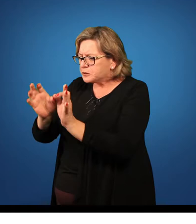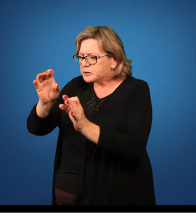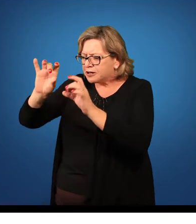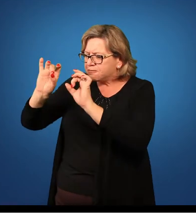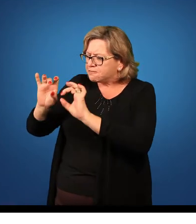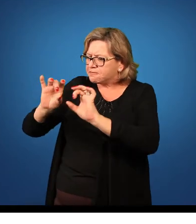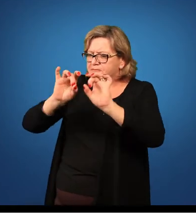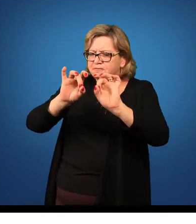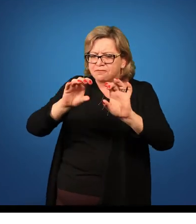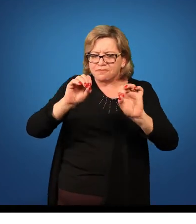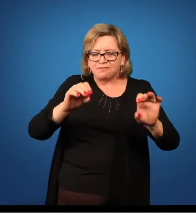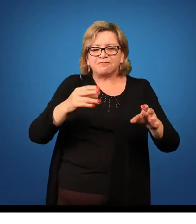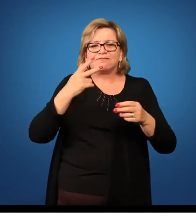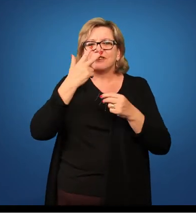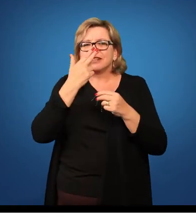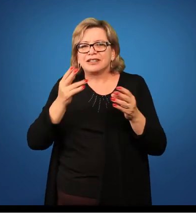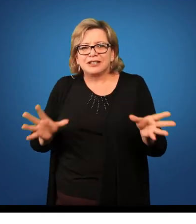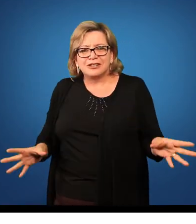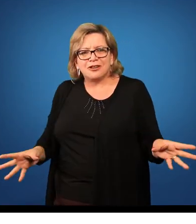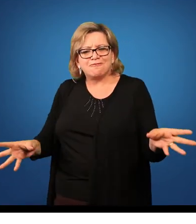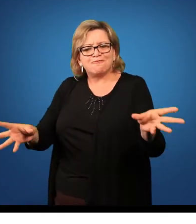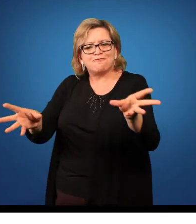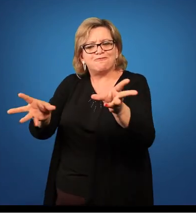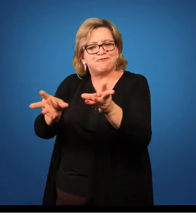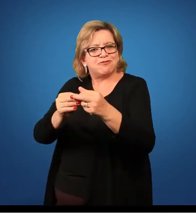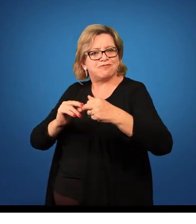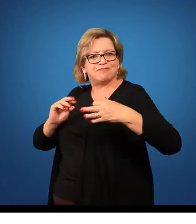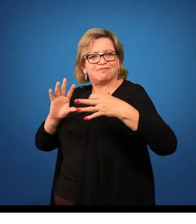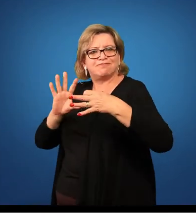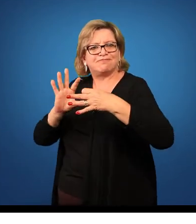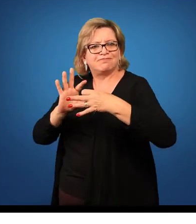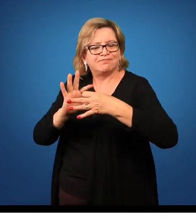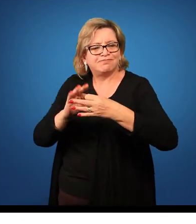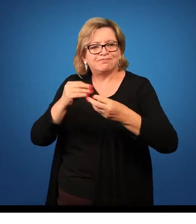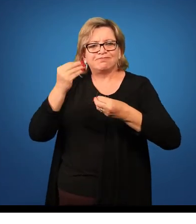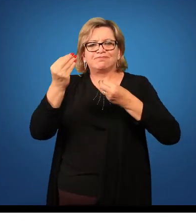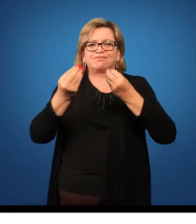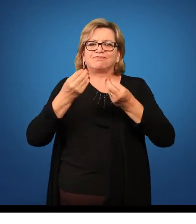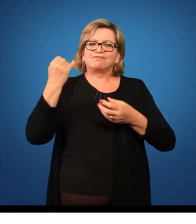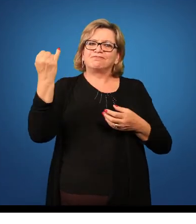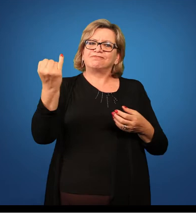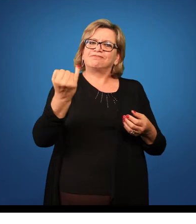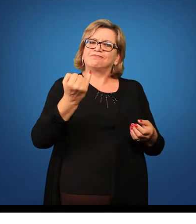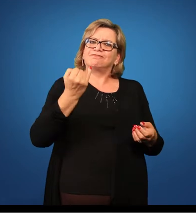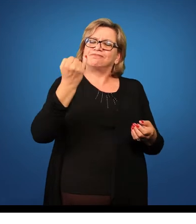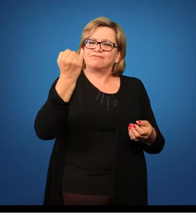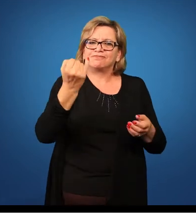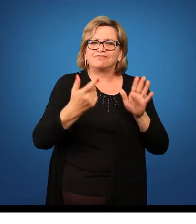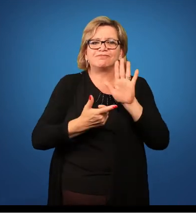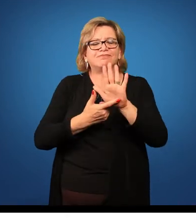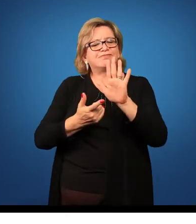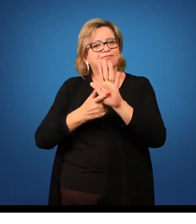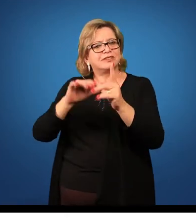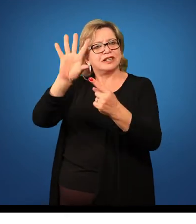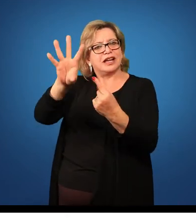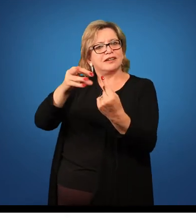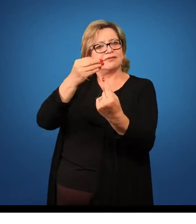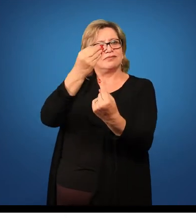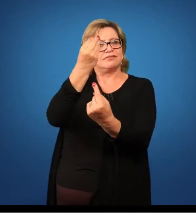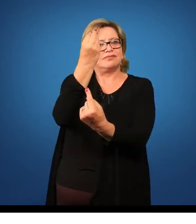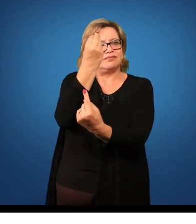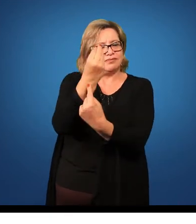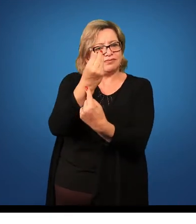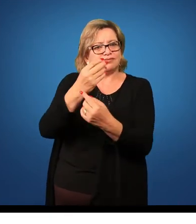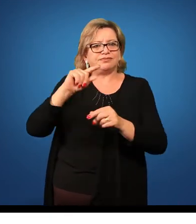uma dessas lentes da percepção, voltaríamos a uma reconfiguração de todas as formas de arte dentro da